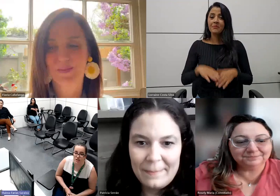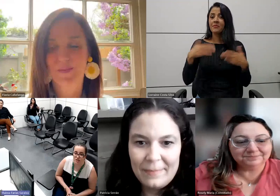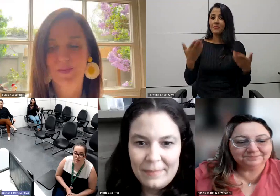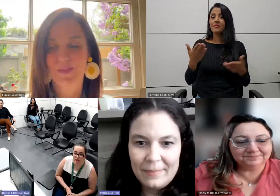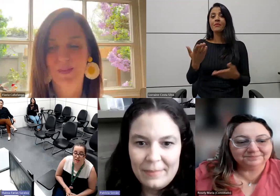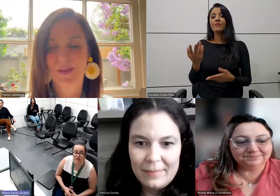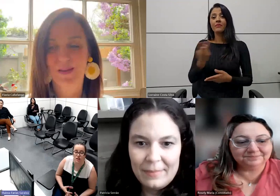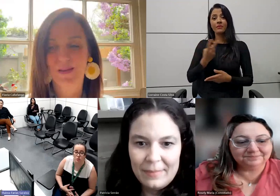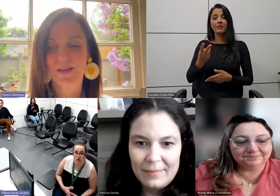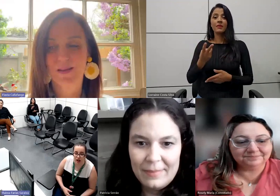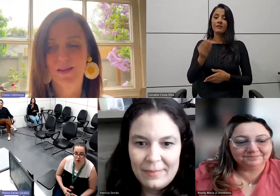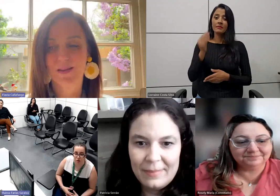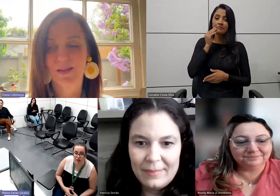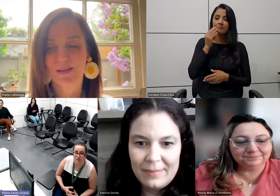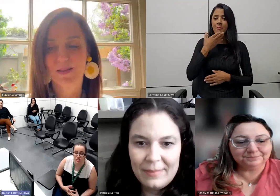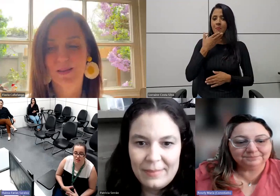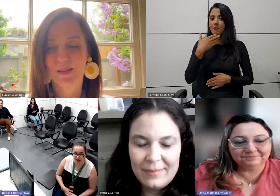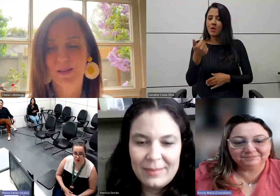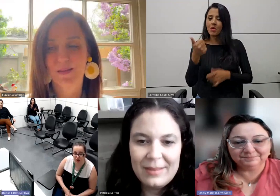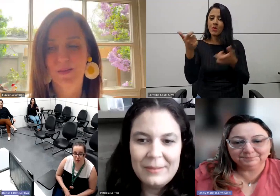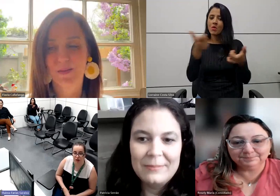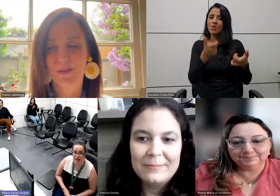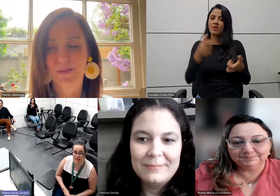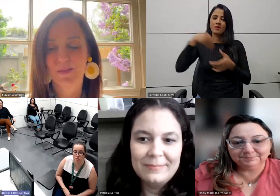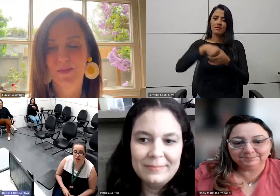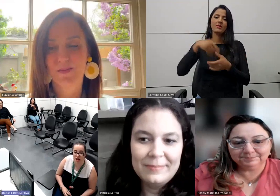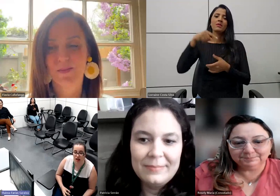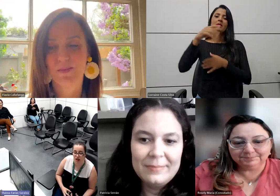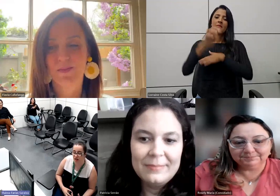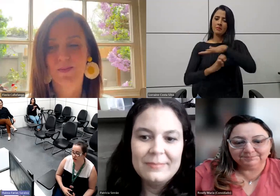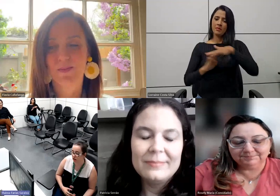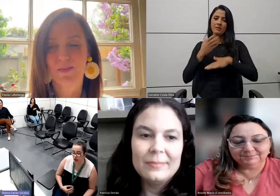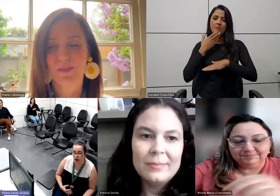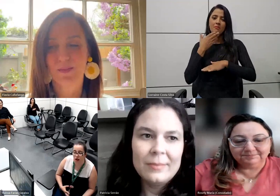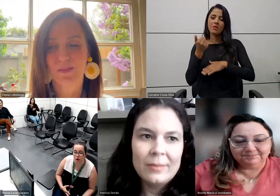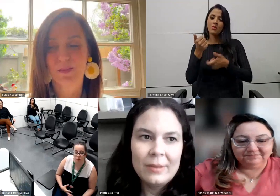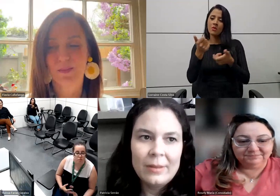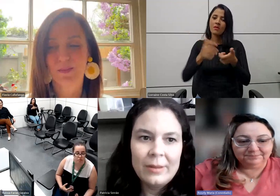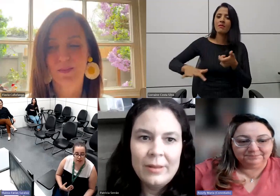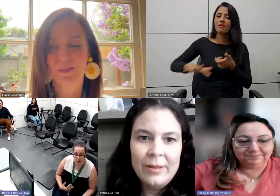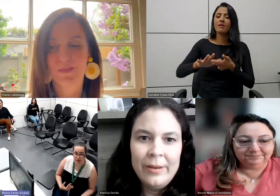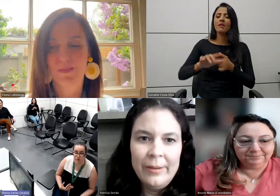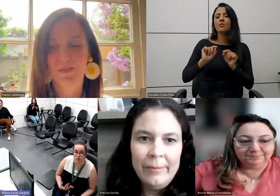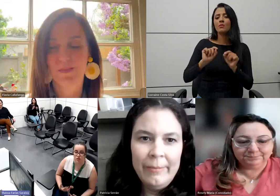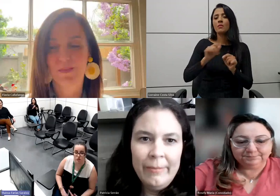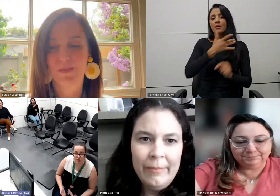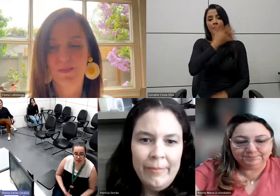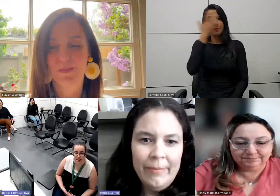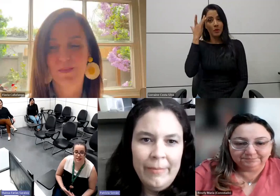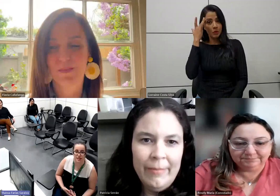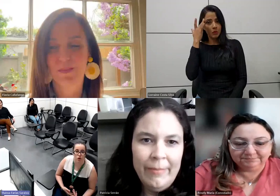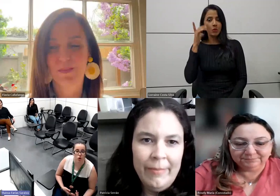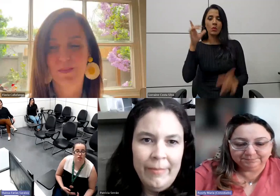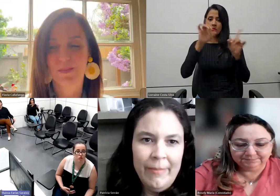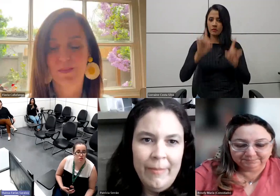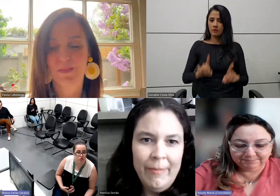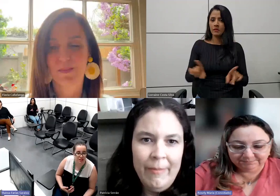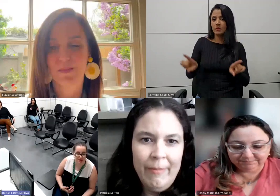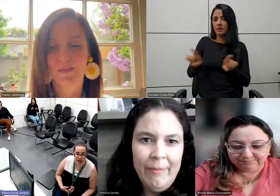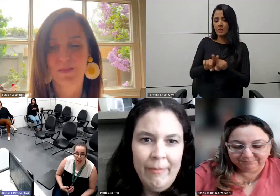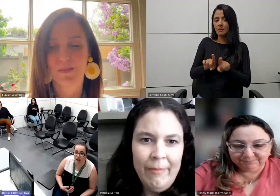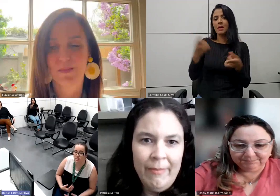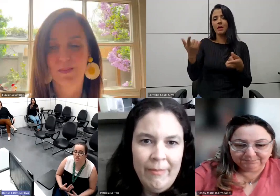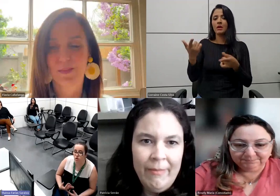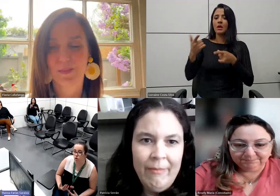E vem tentando melhorar o ambiente interno da empresa, tanto para as pessoas com deficiência, quanto